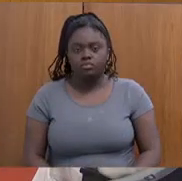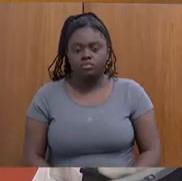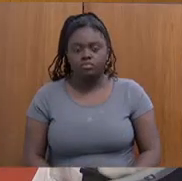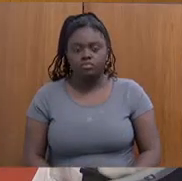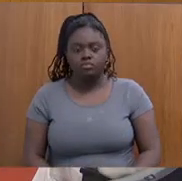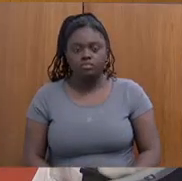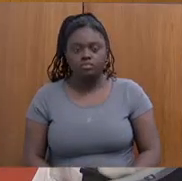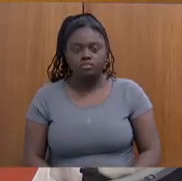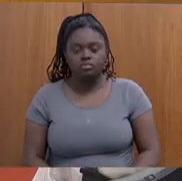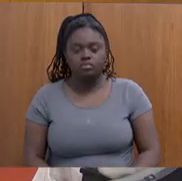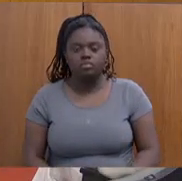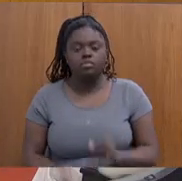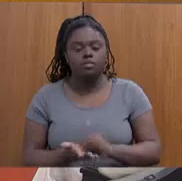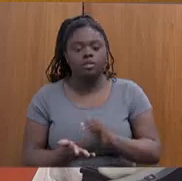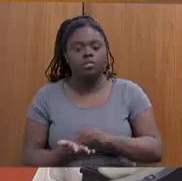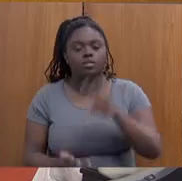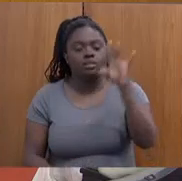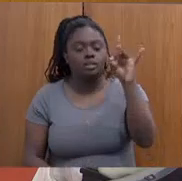Esse detalhamento do atendimento